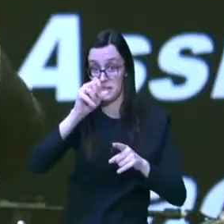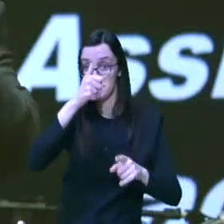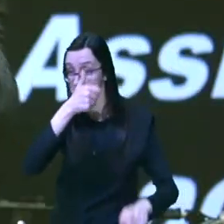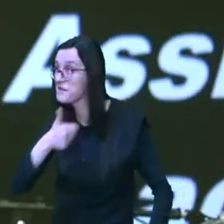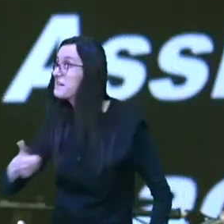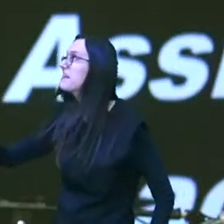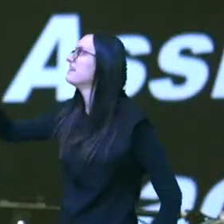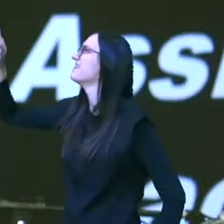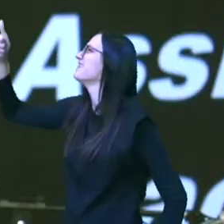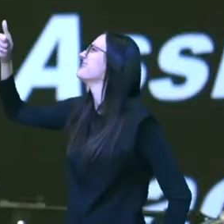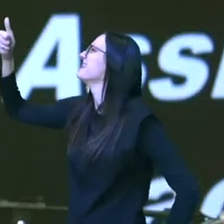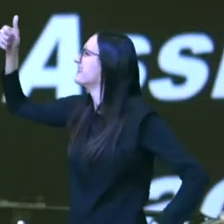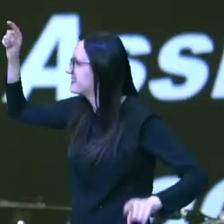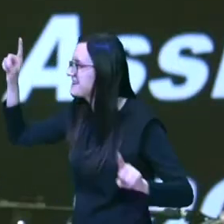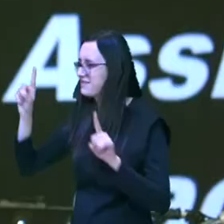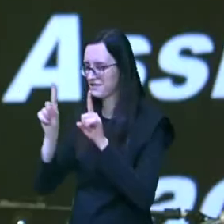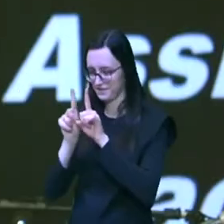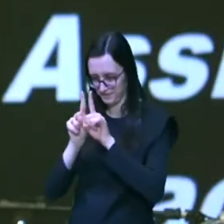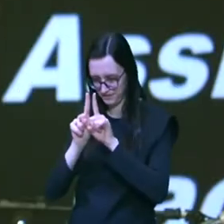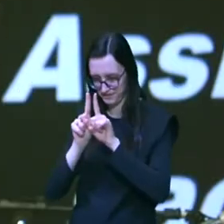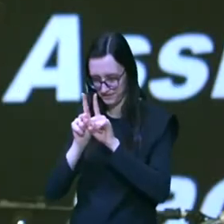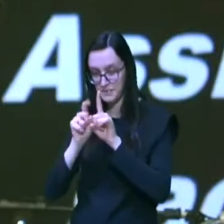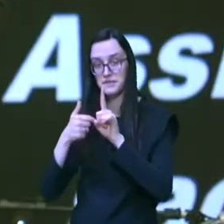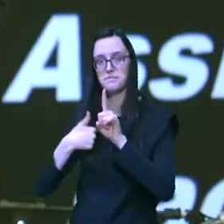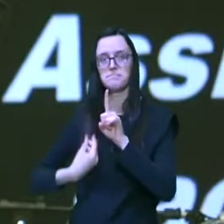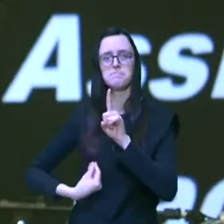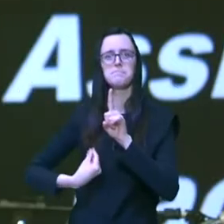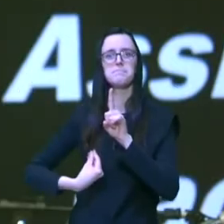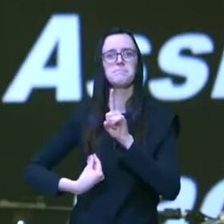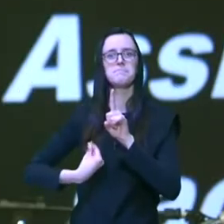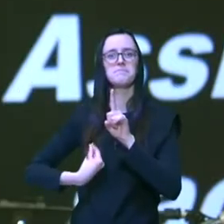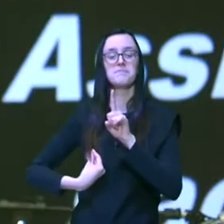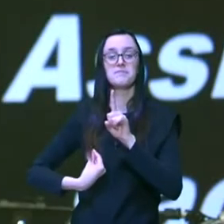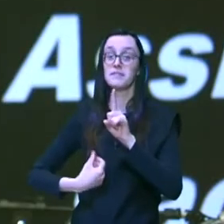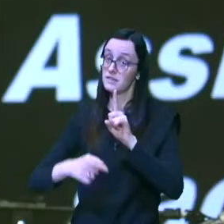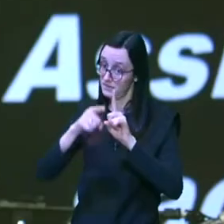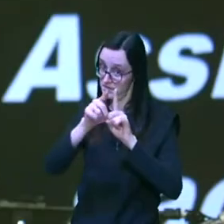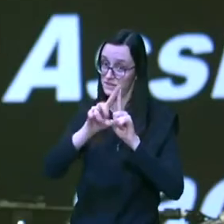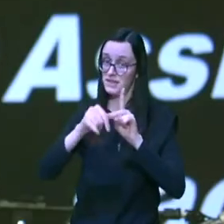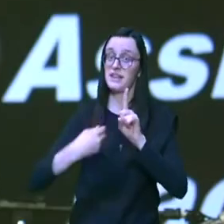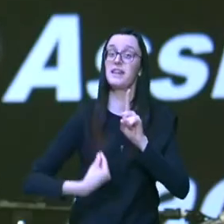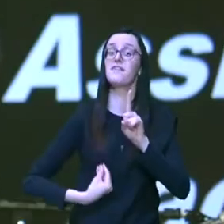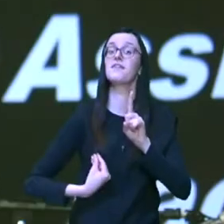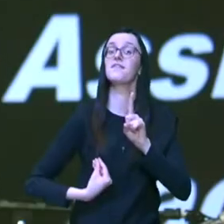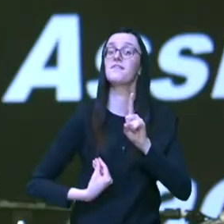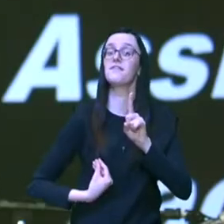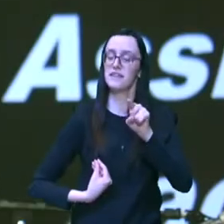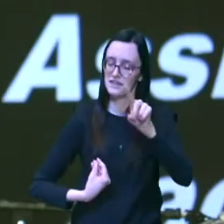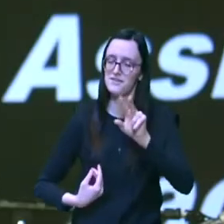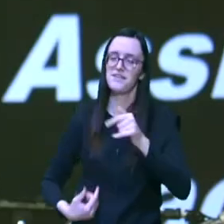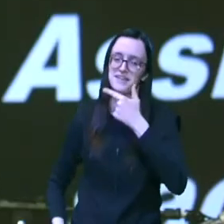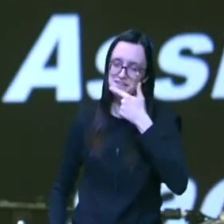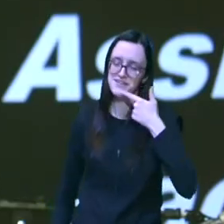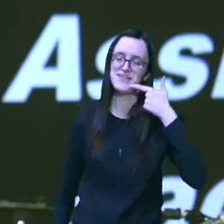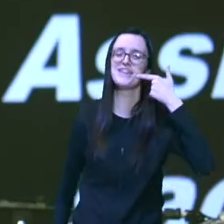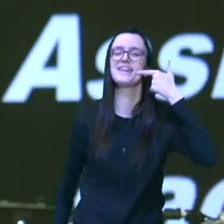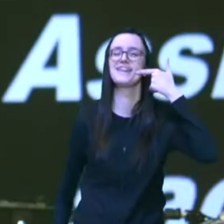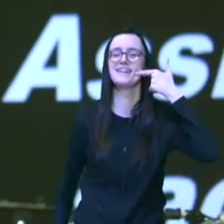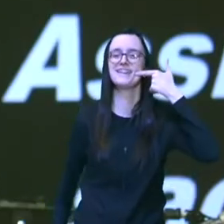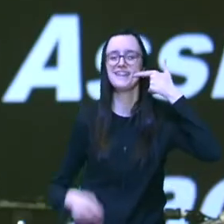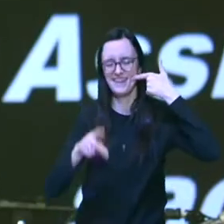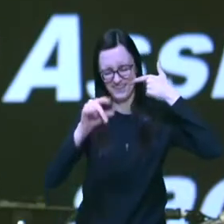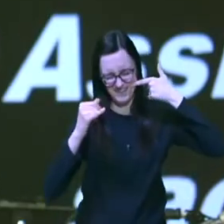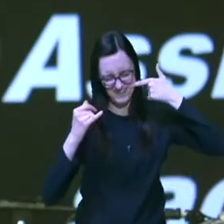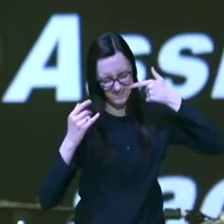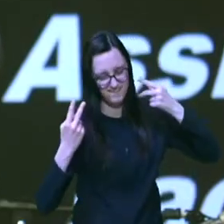companheiro motivo do seu existir você vai viver você vai sorrir e você vai